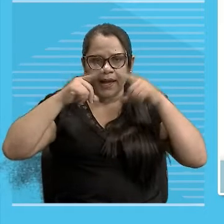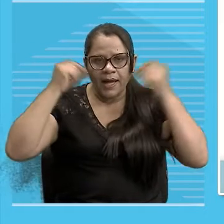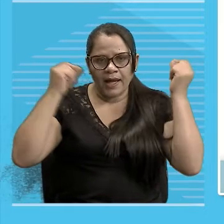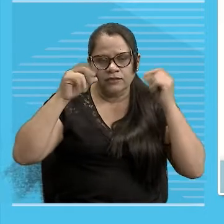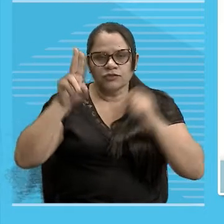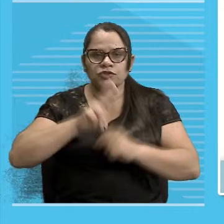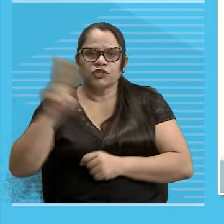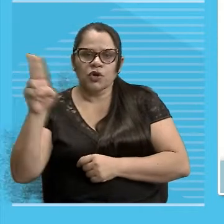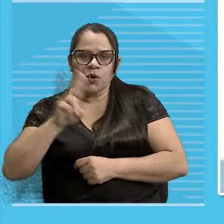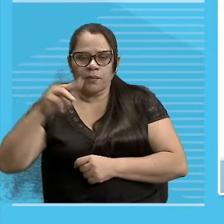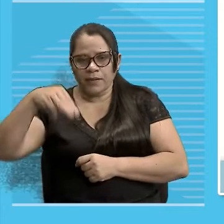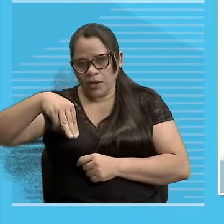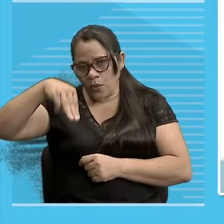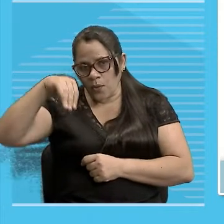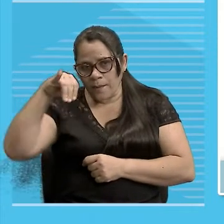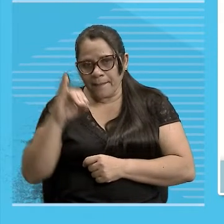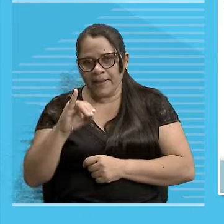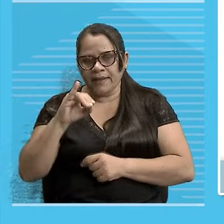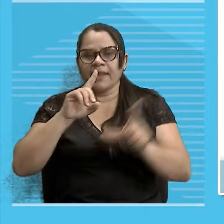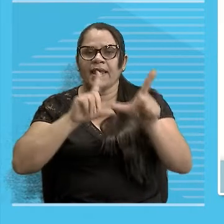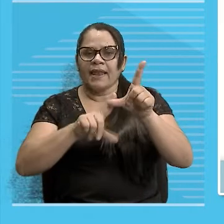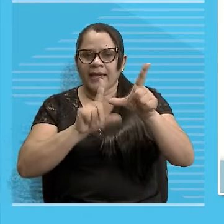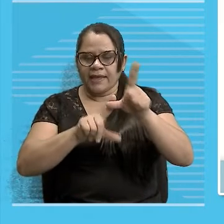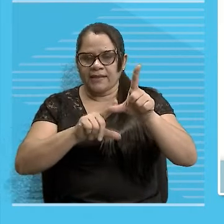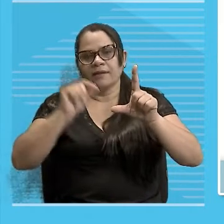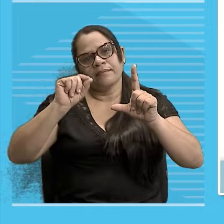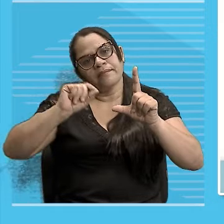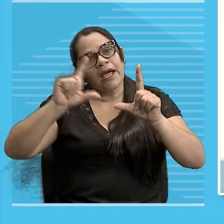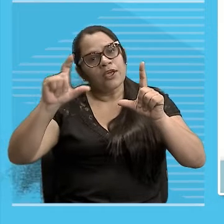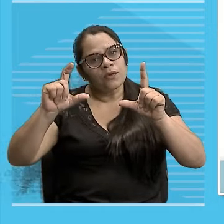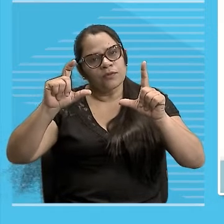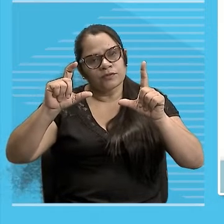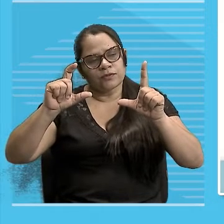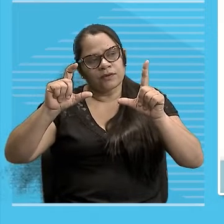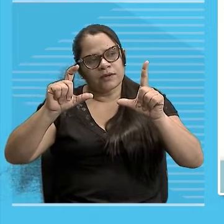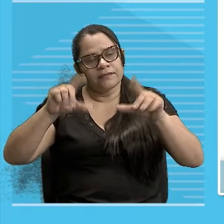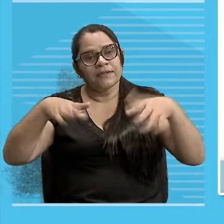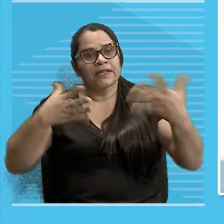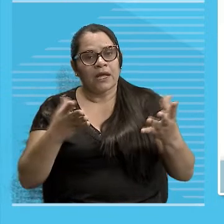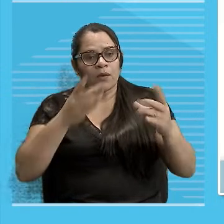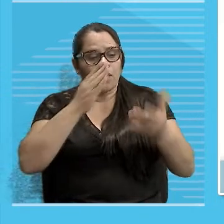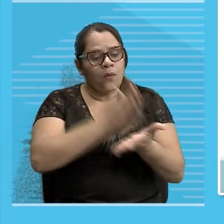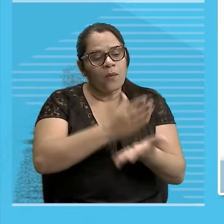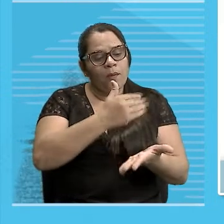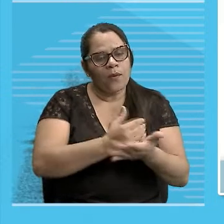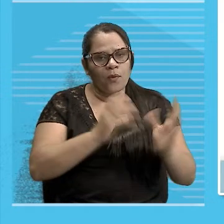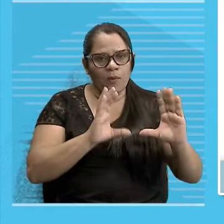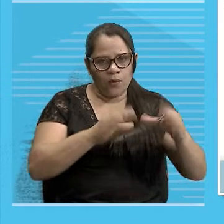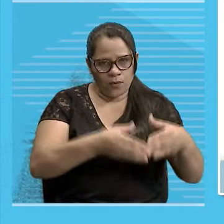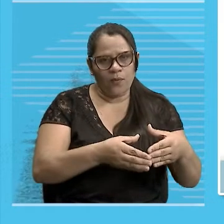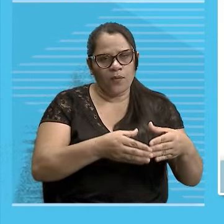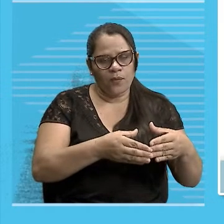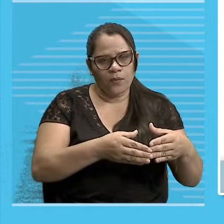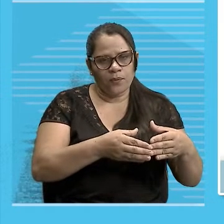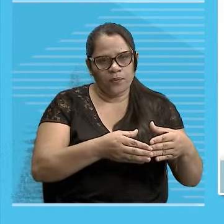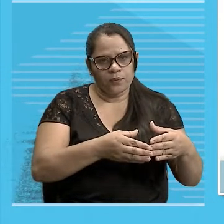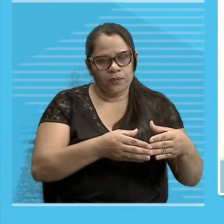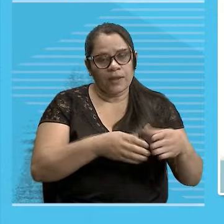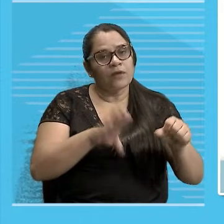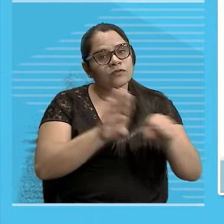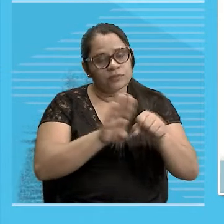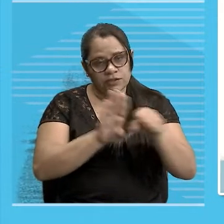Esse bolo Se você quiser dar um nome pra ele Sei lá O bolo fofo É um substantivo próprio